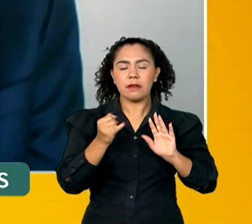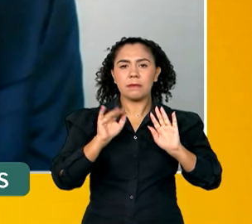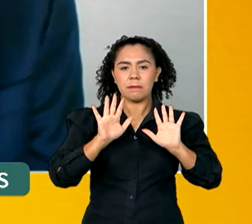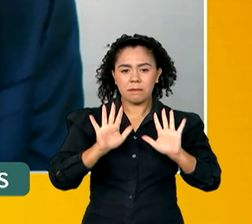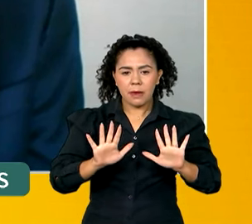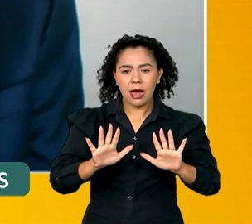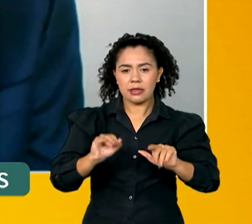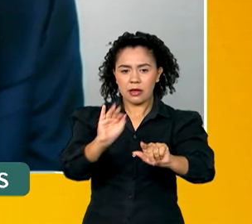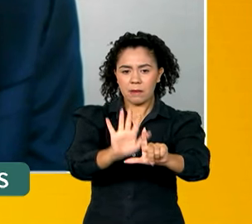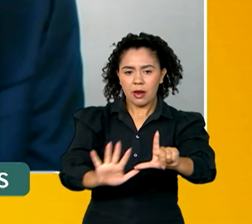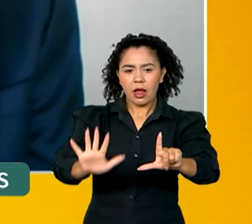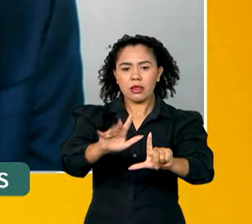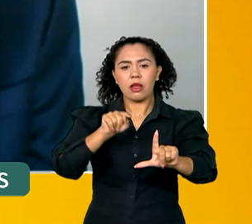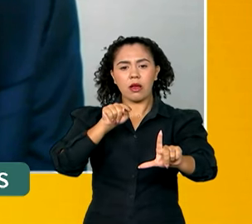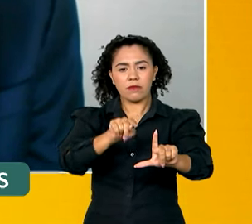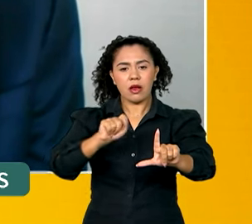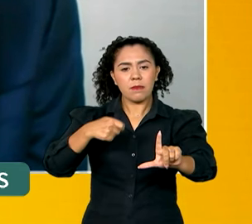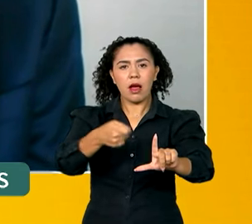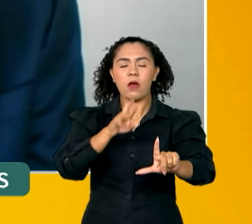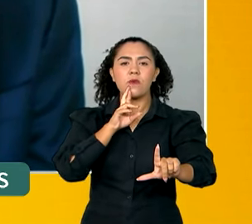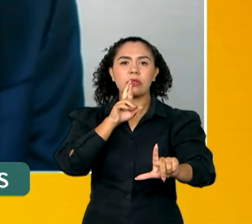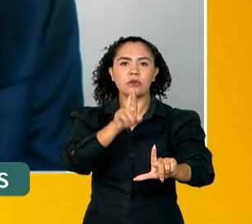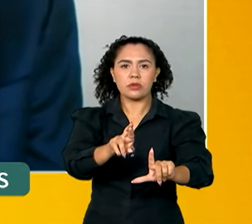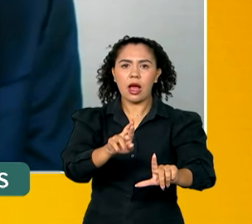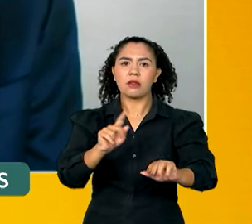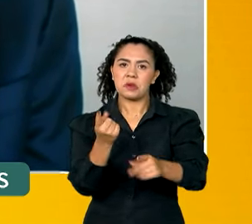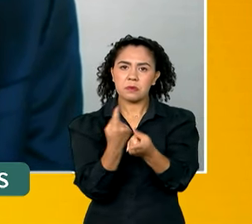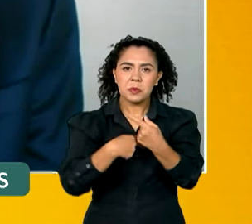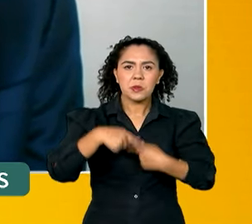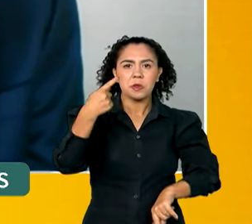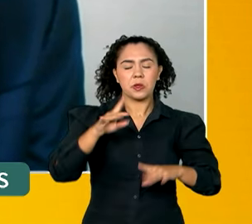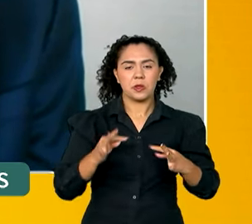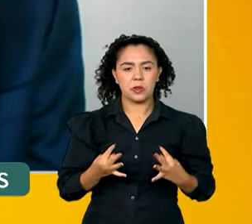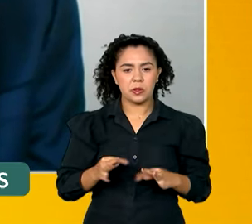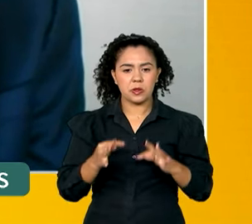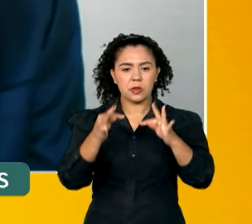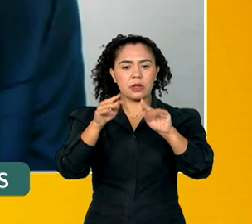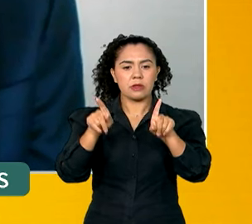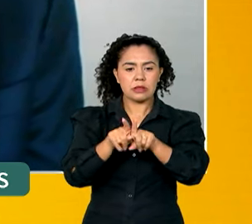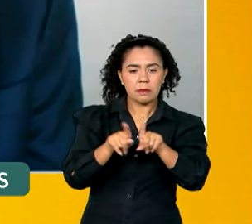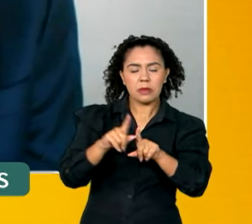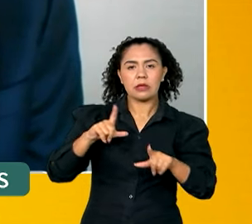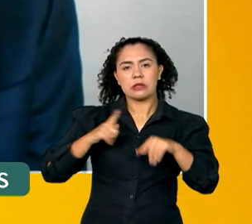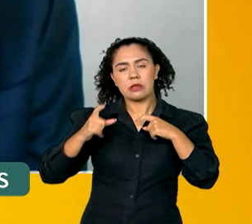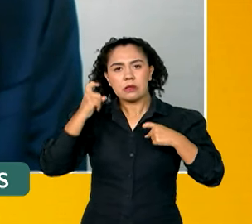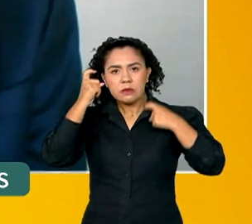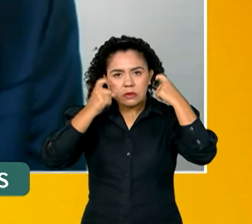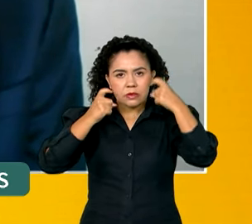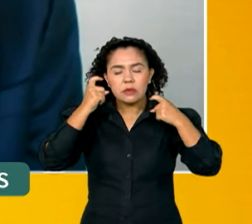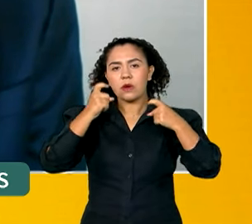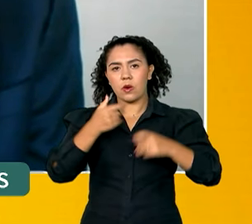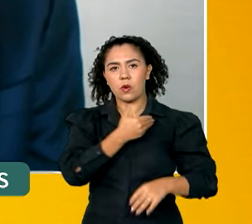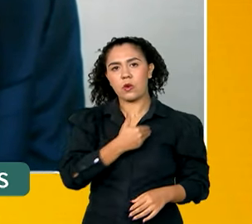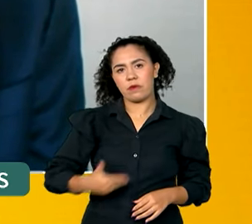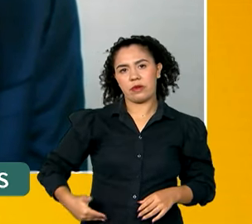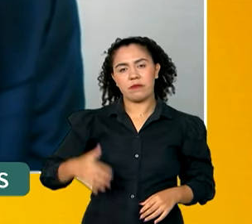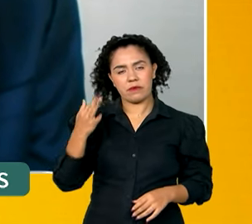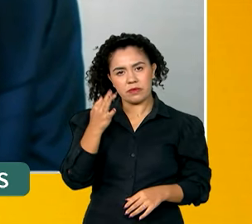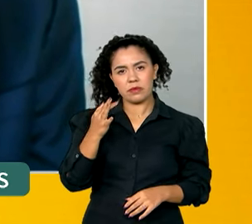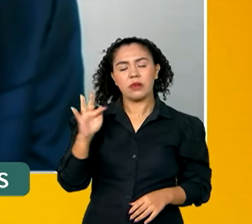a plataforma, em resultado do avanço tecnológico, em resultado da preocupação do governo com